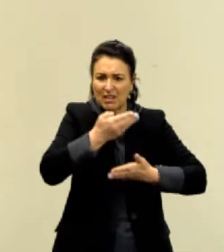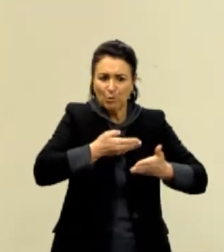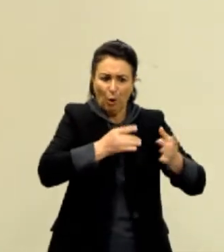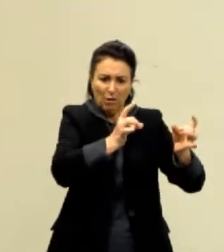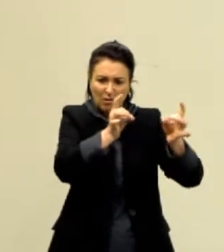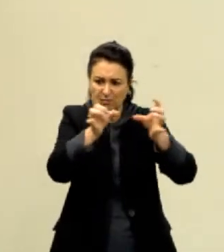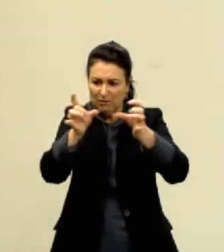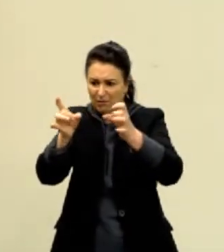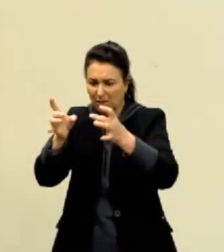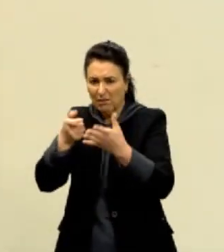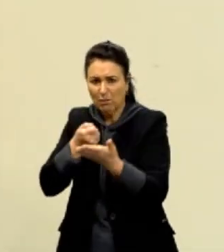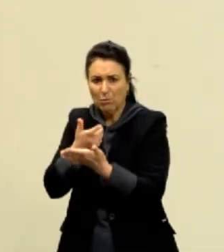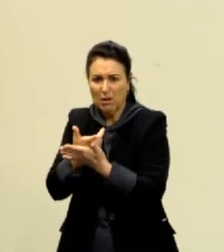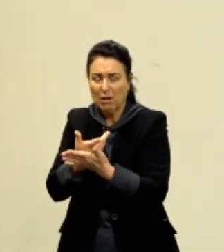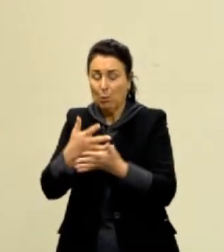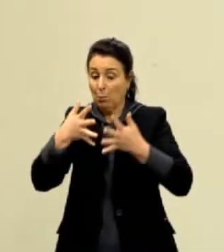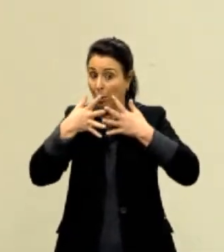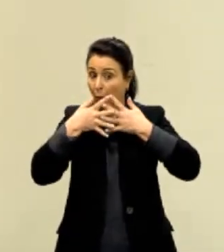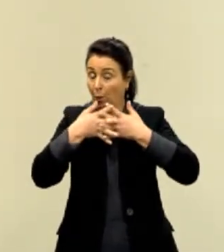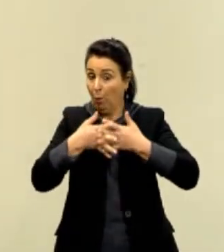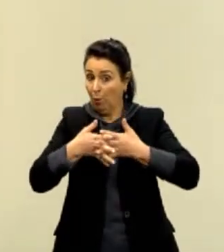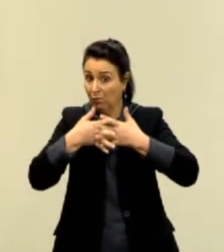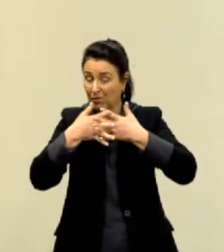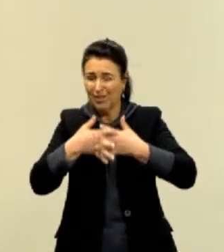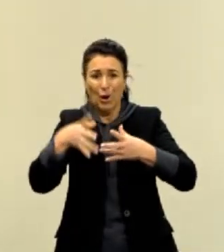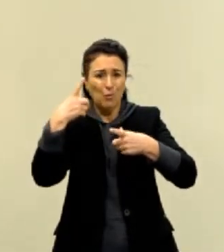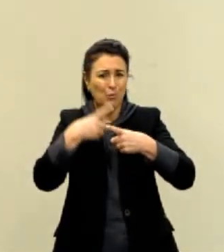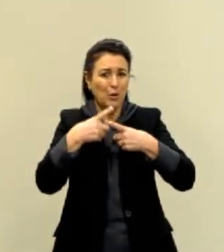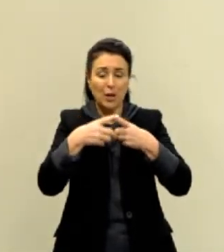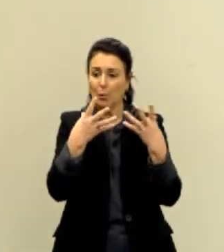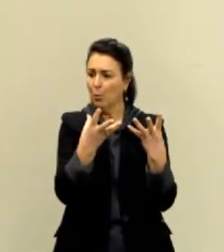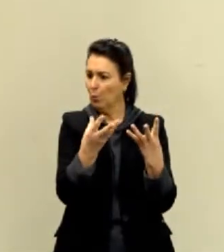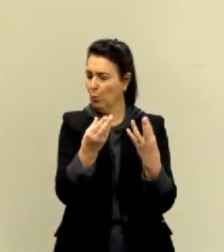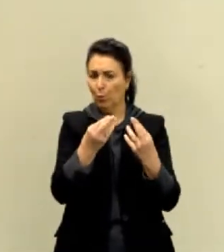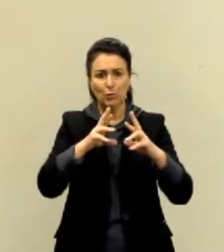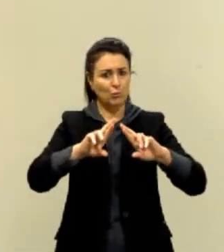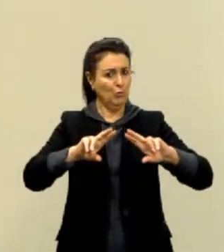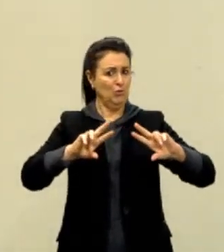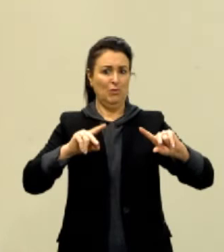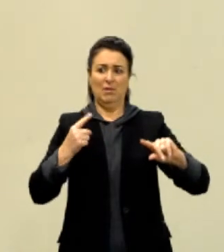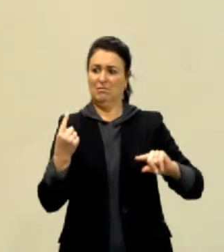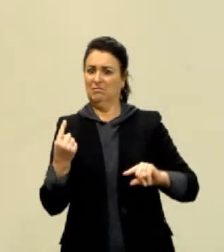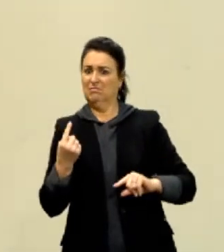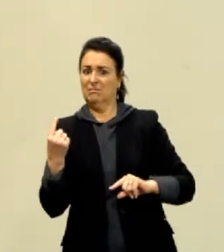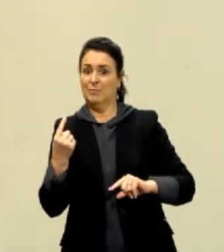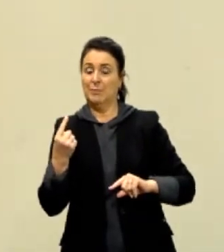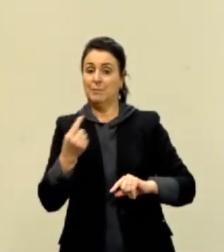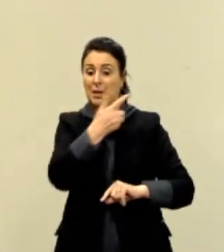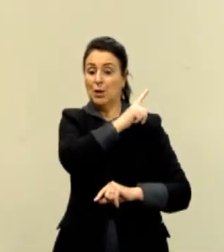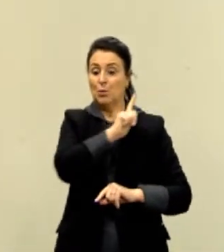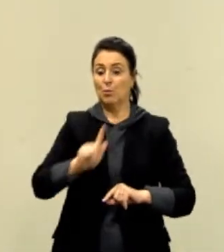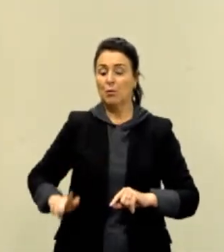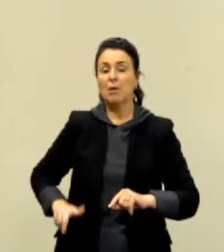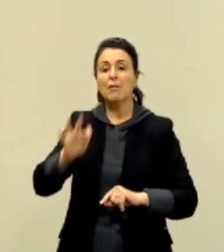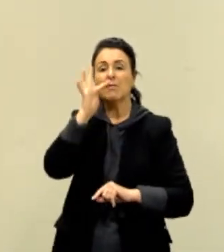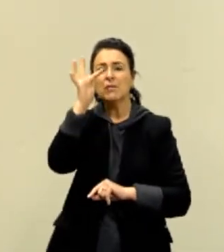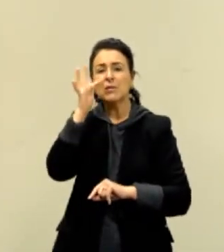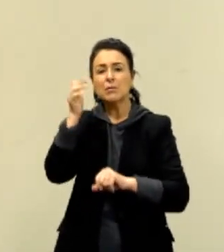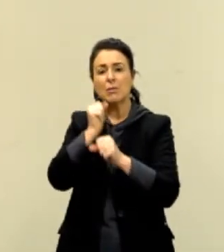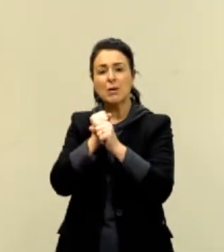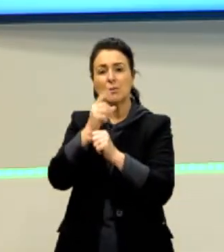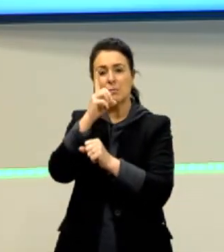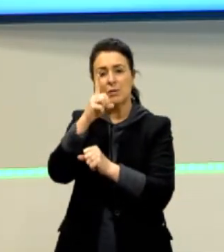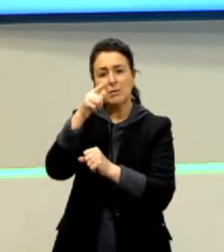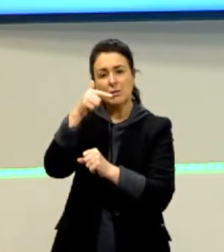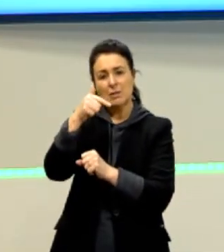era a maior confusão do mundo, porque tinham muitas unidades. O governo francês, então, pede em 1790 que